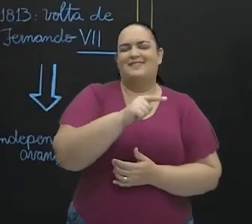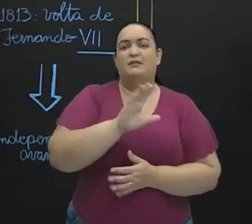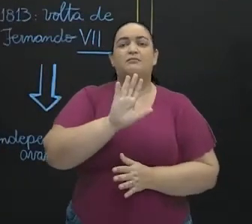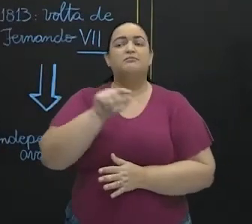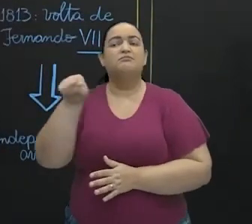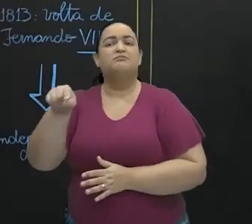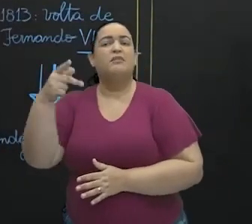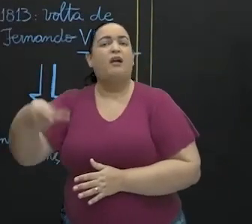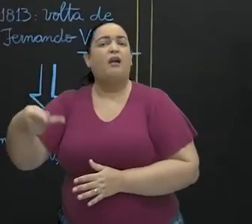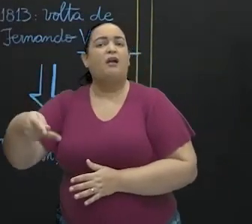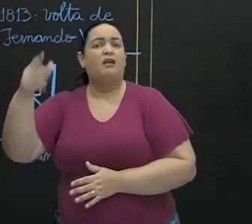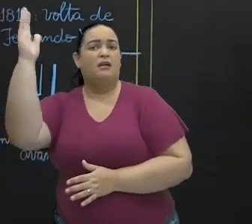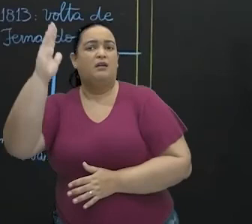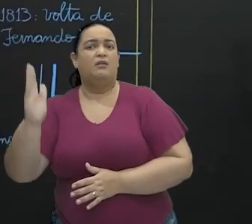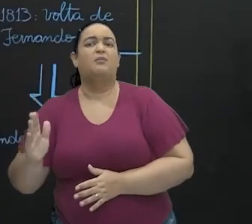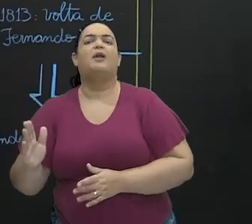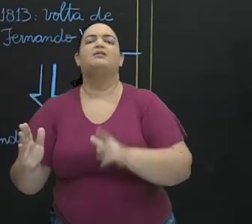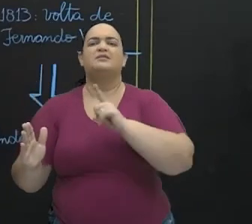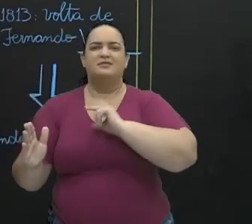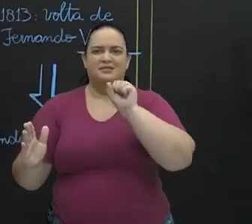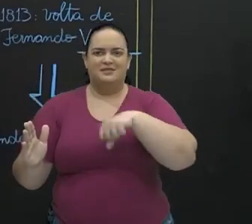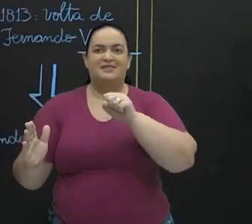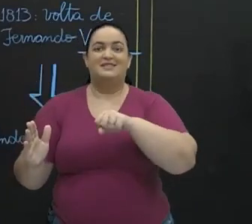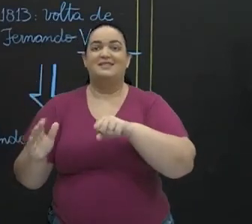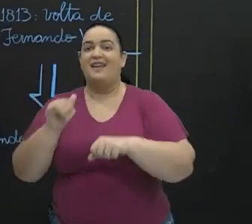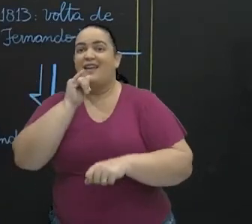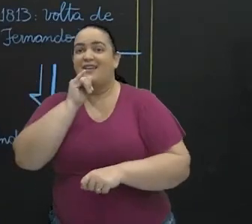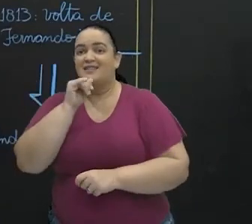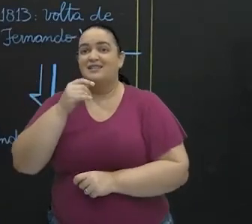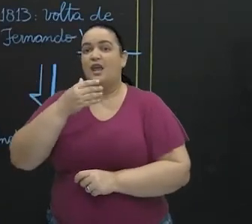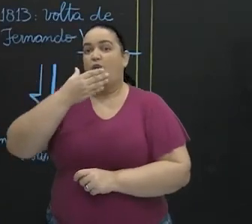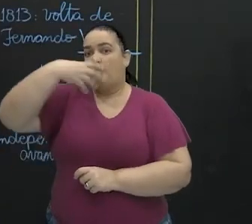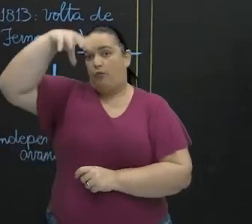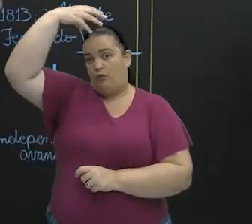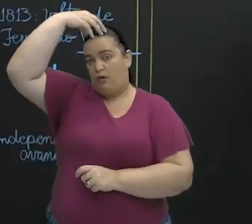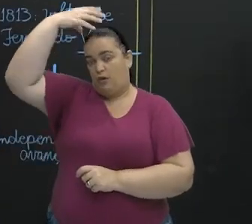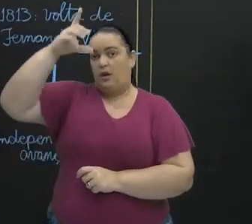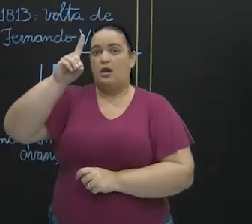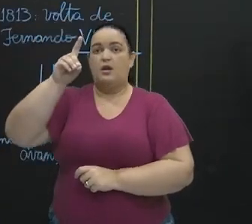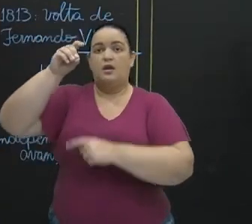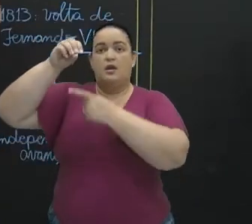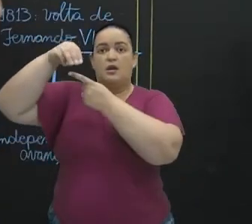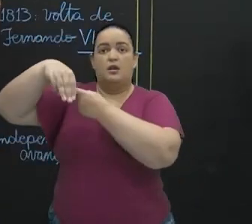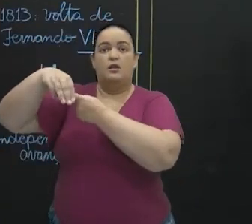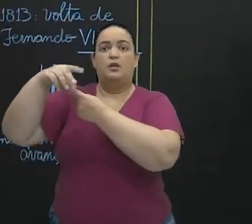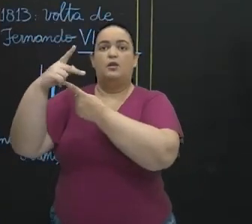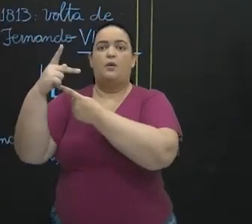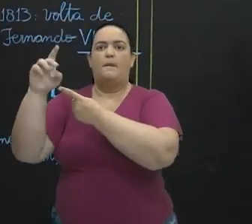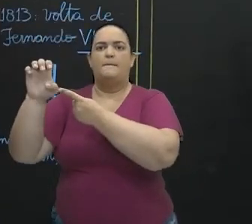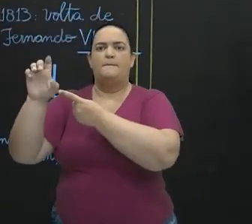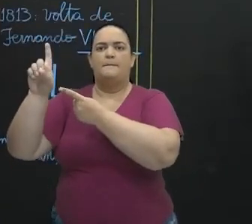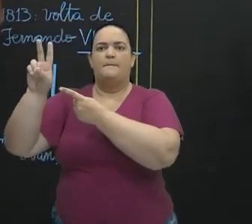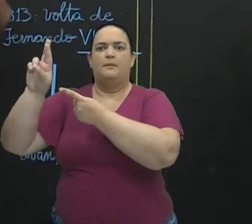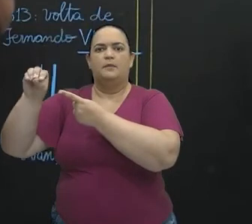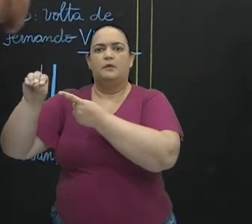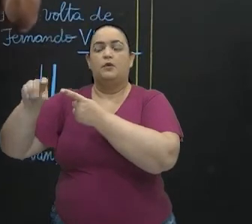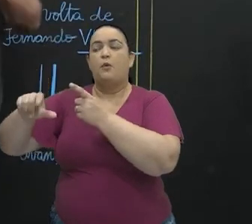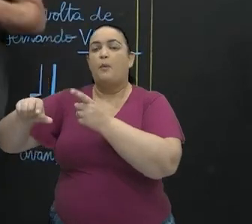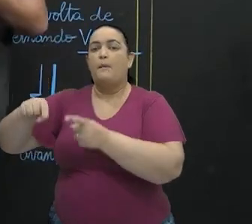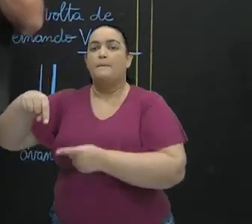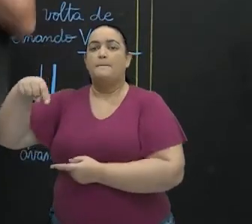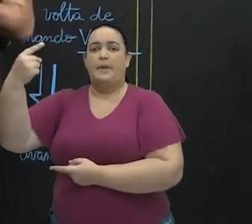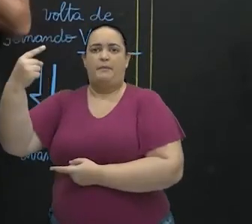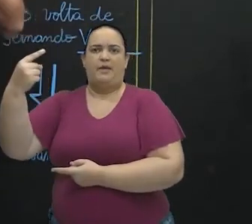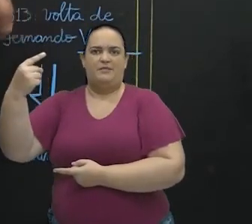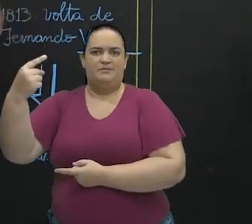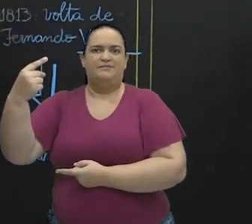Brasil, isso existia, era a autoridade imperial de Dom Pedro I. Se você pesquisar e a gente procurar saber sobre esse assunto, a gente